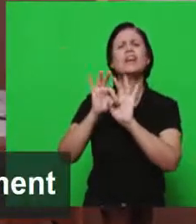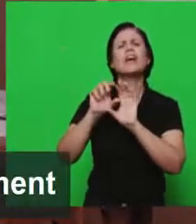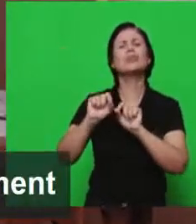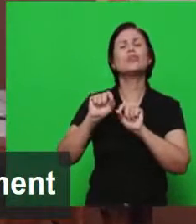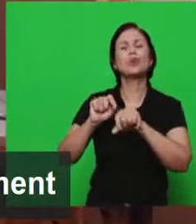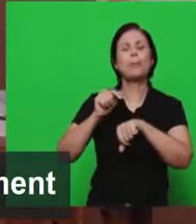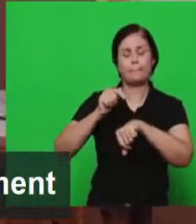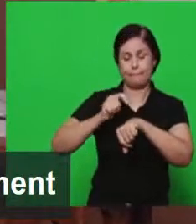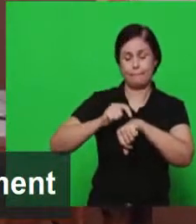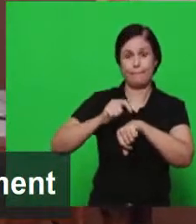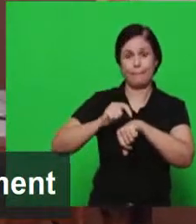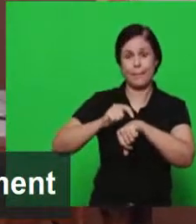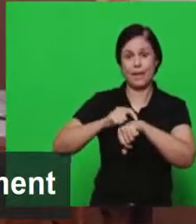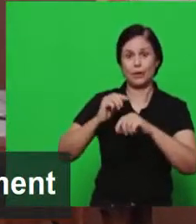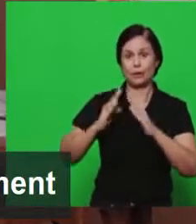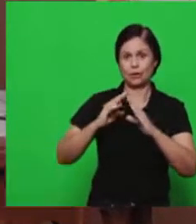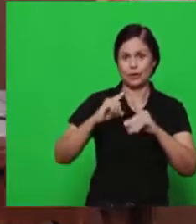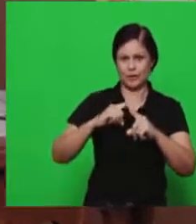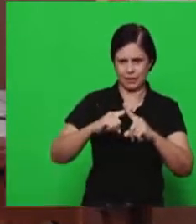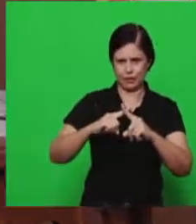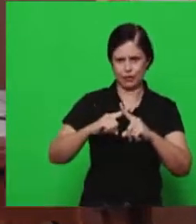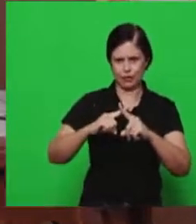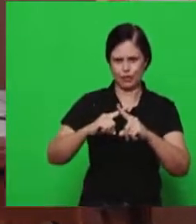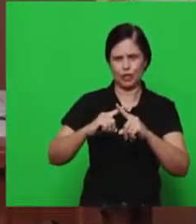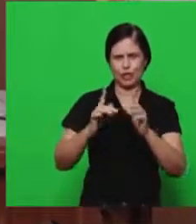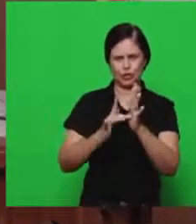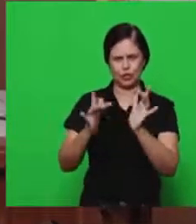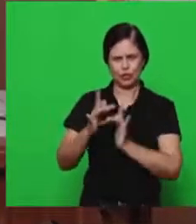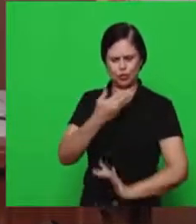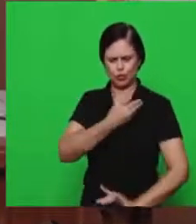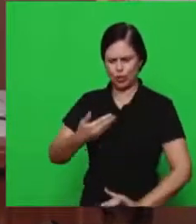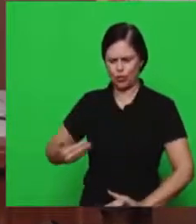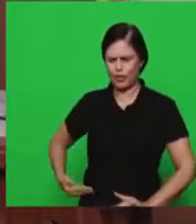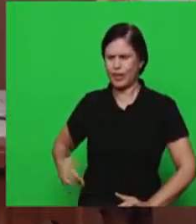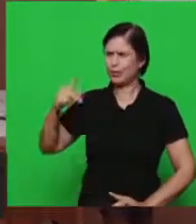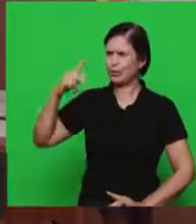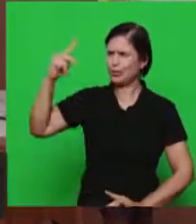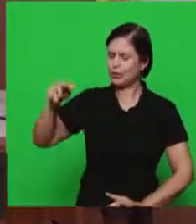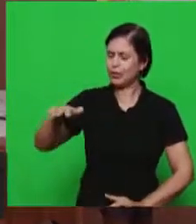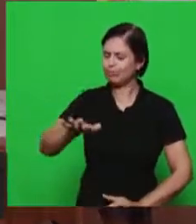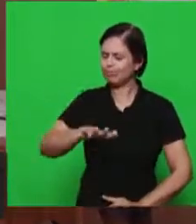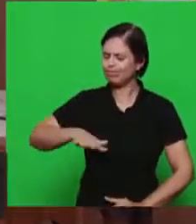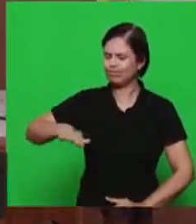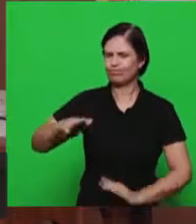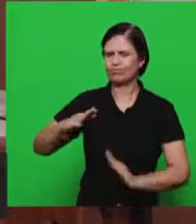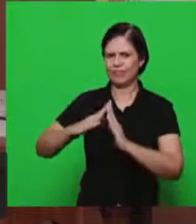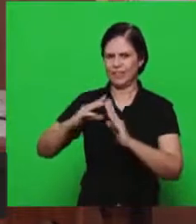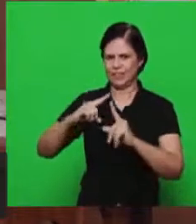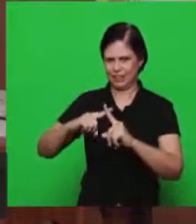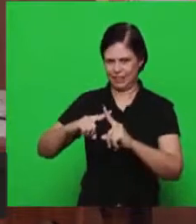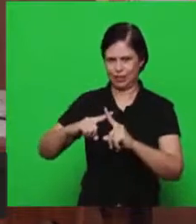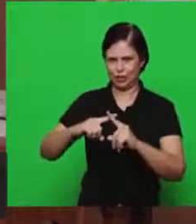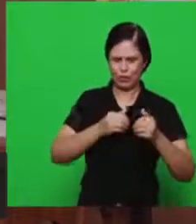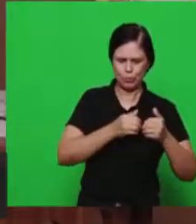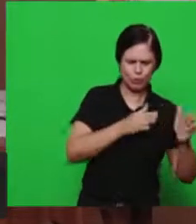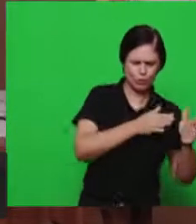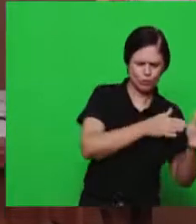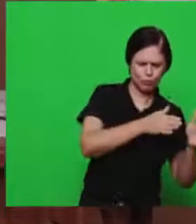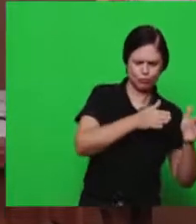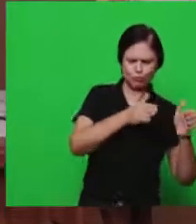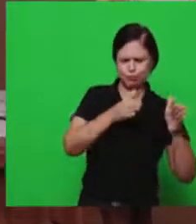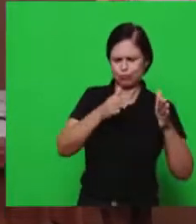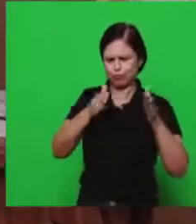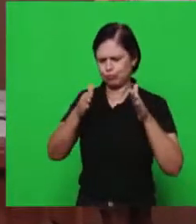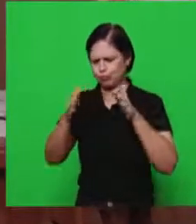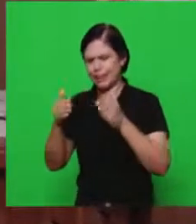período do tempo da igreja o governo do senhor jesus sobre a sua igreja ao longo da existência dela através do